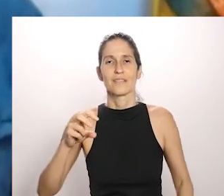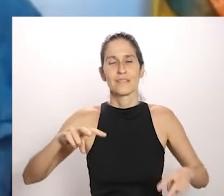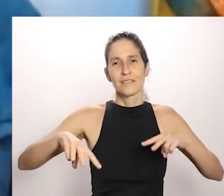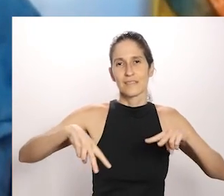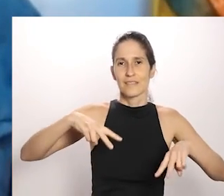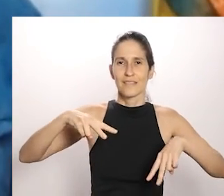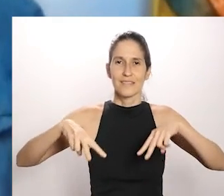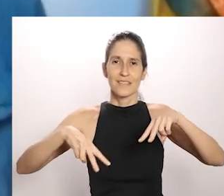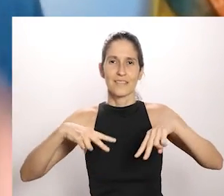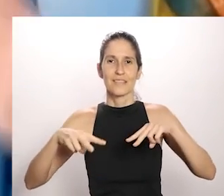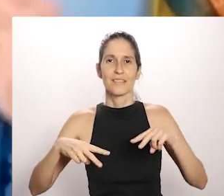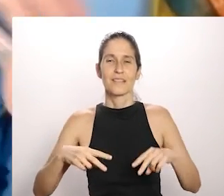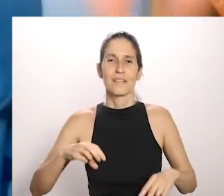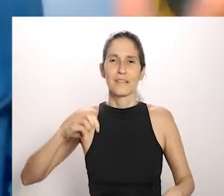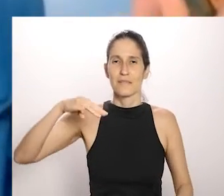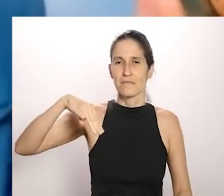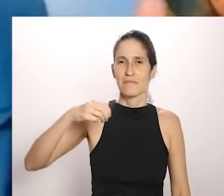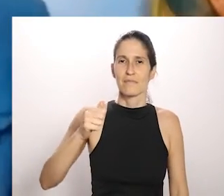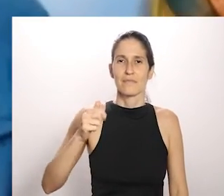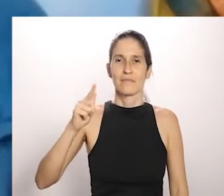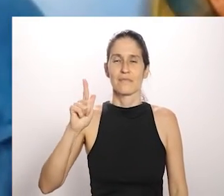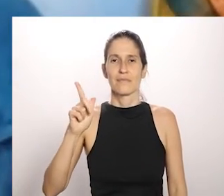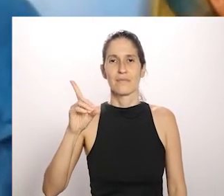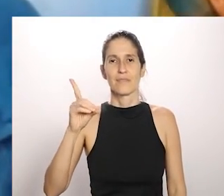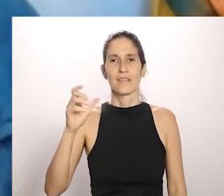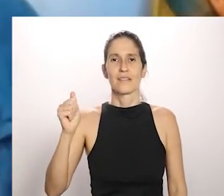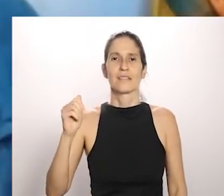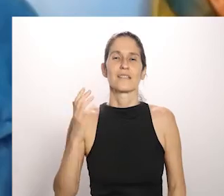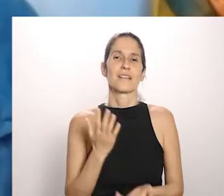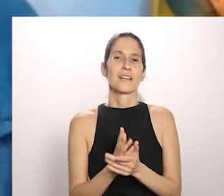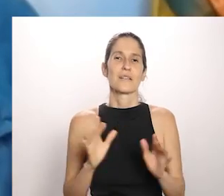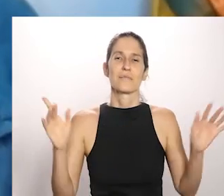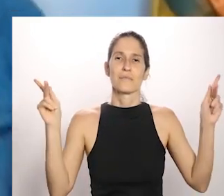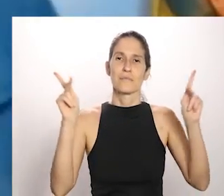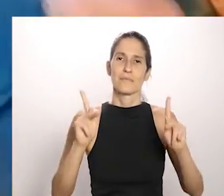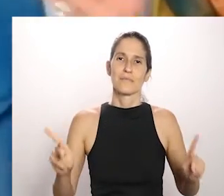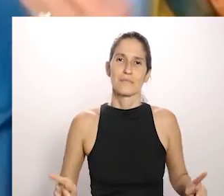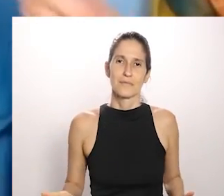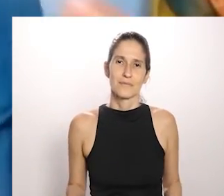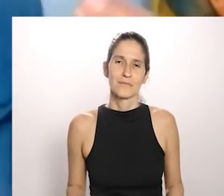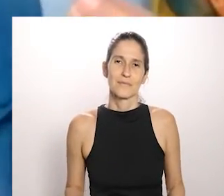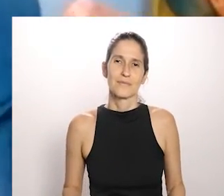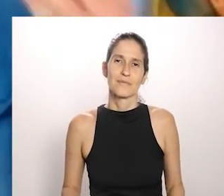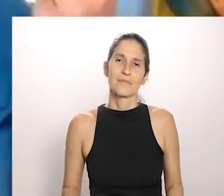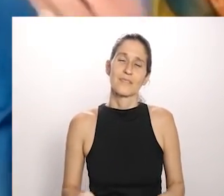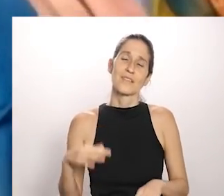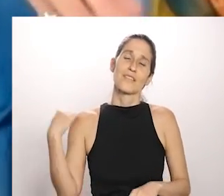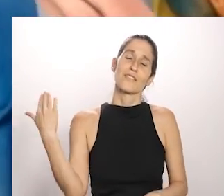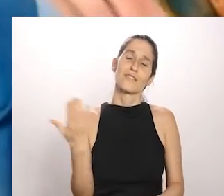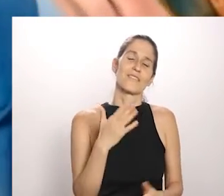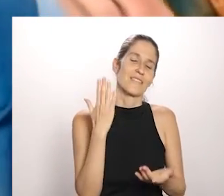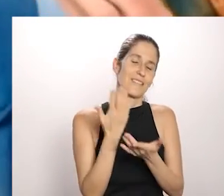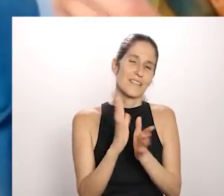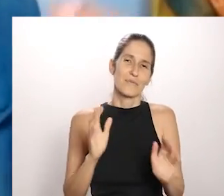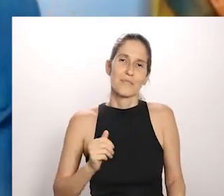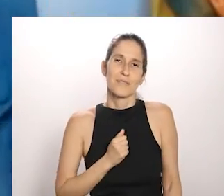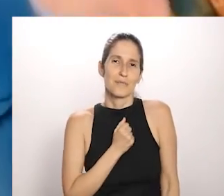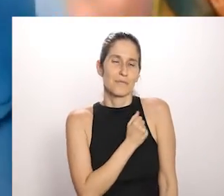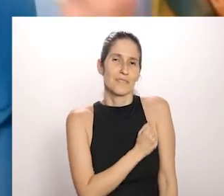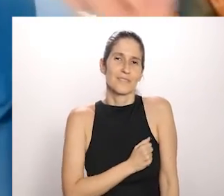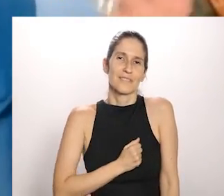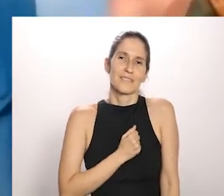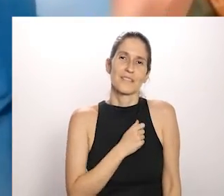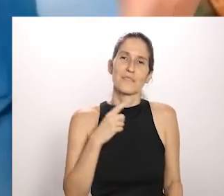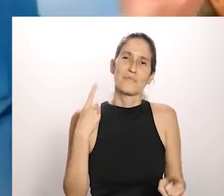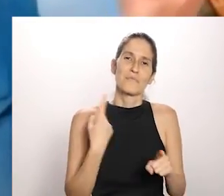remexeu, Magda já perdeu a paz. E a gente mata a saudade